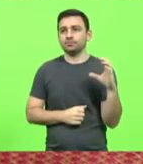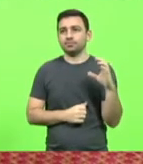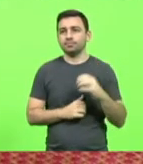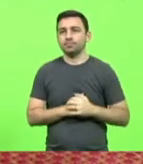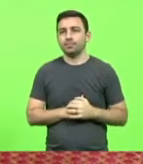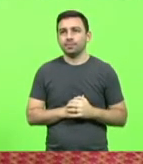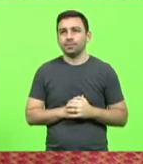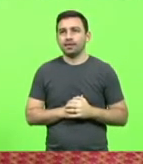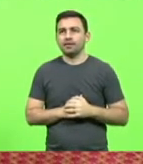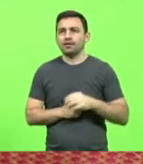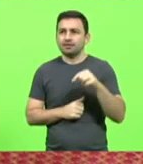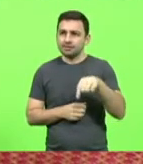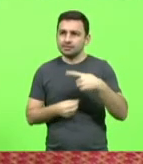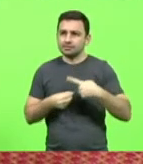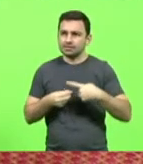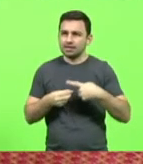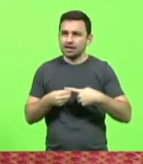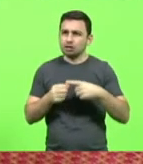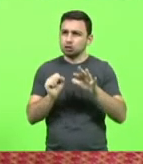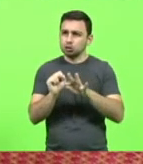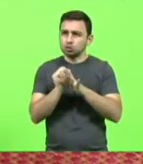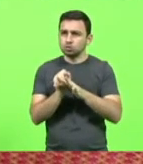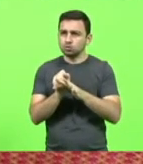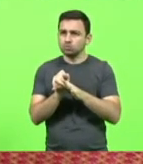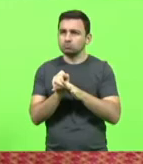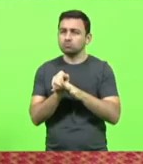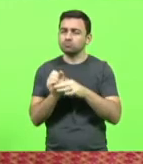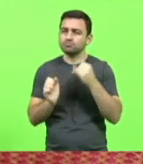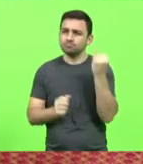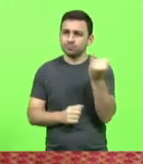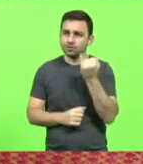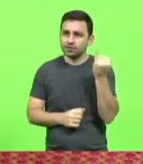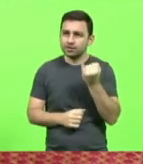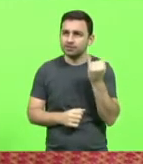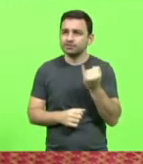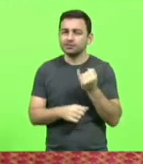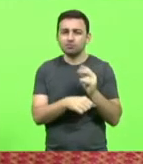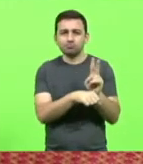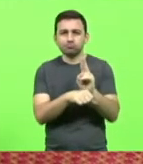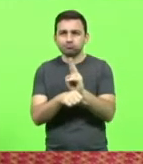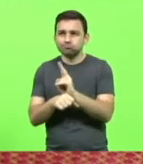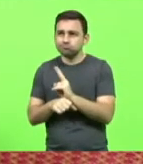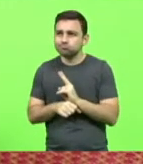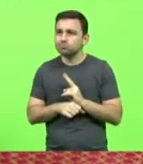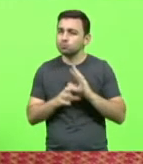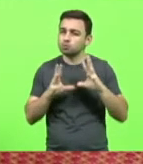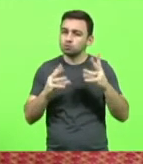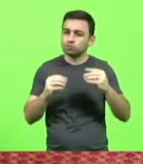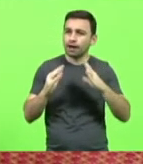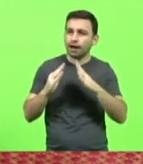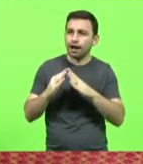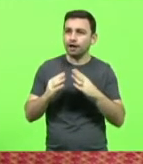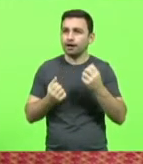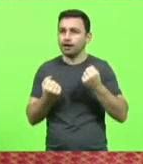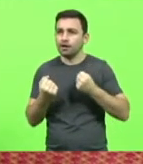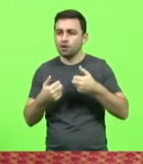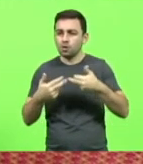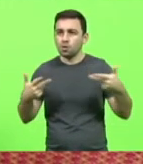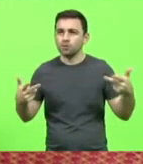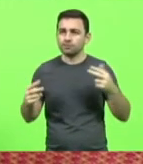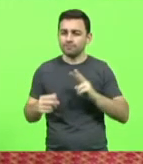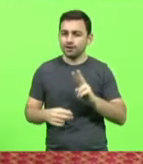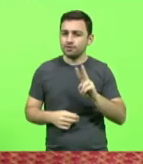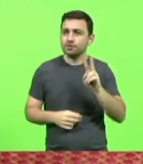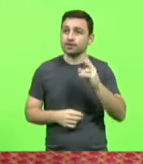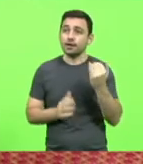cidade, um estado seguro, é sua propriedade segura, é o seu patrimônio seguro, é o seu patrimônio valorizado.